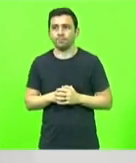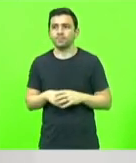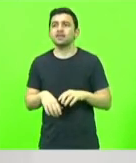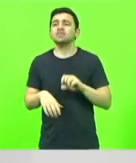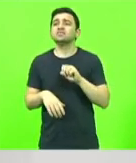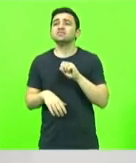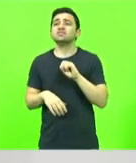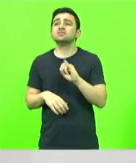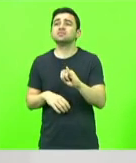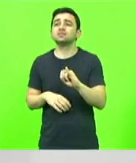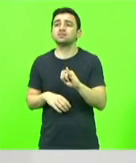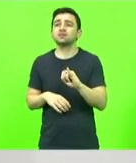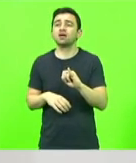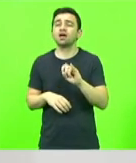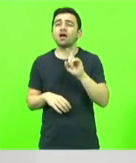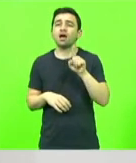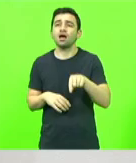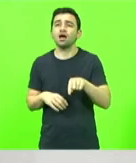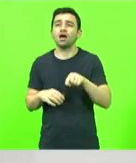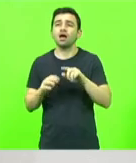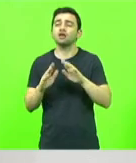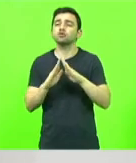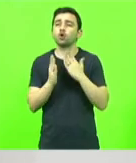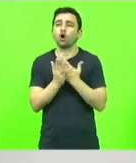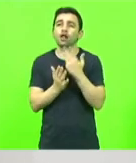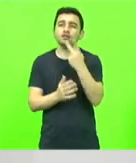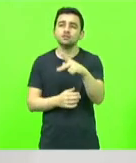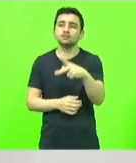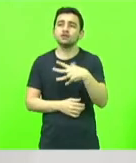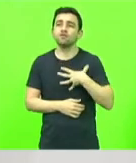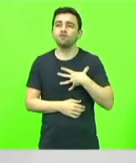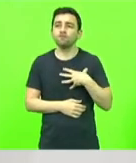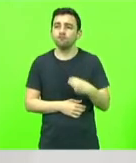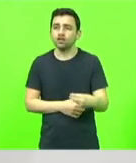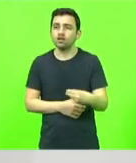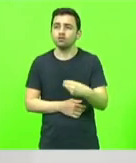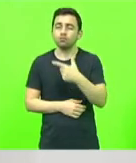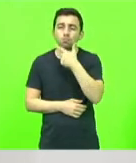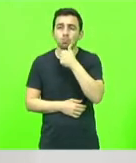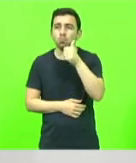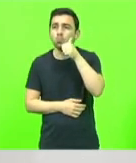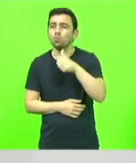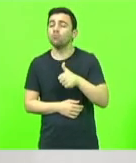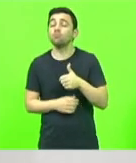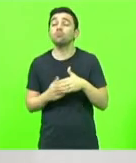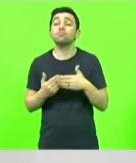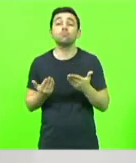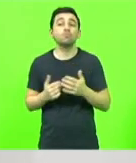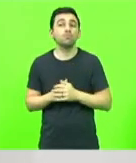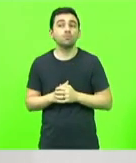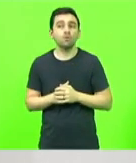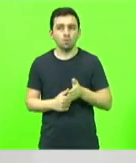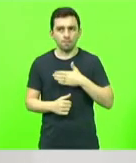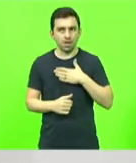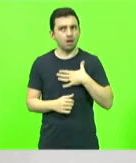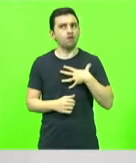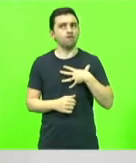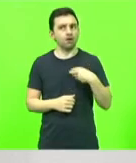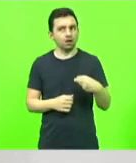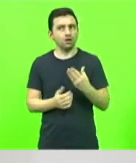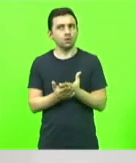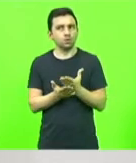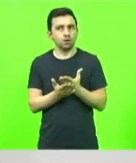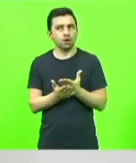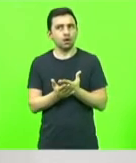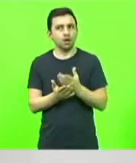fosse a escola do seu filho, da sua filha? Porque os meus filhos estudam em